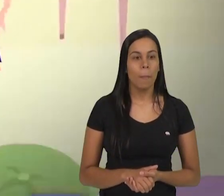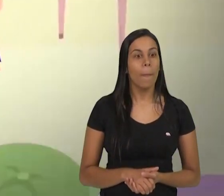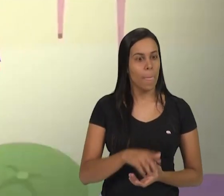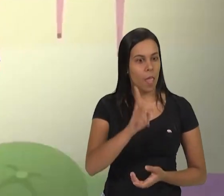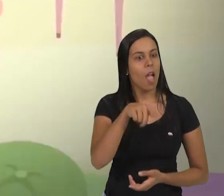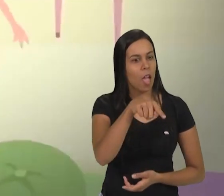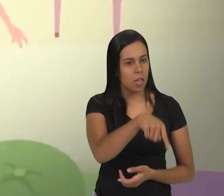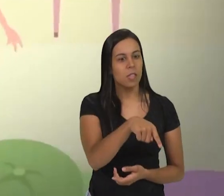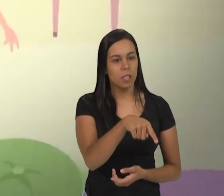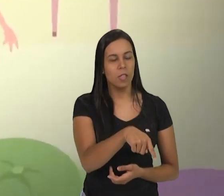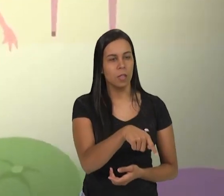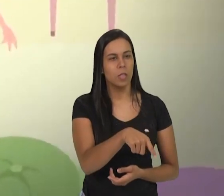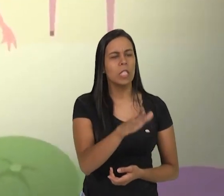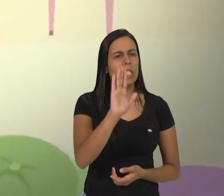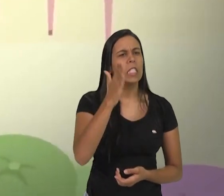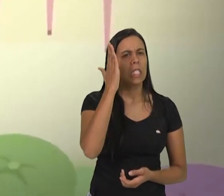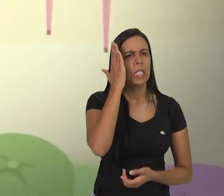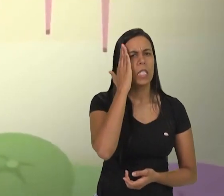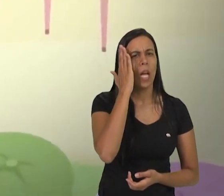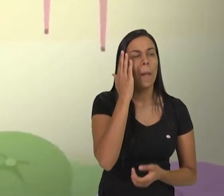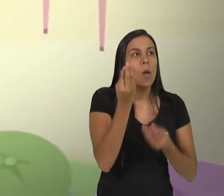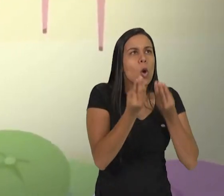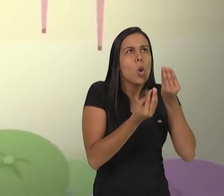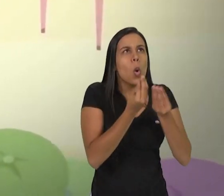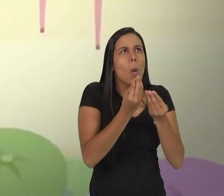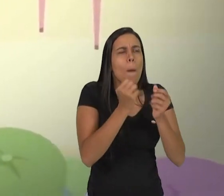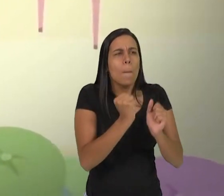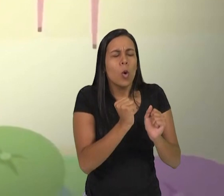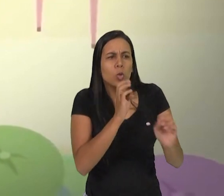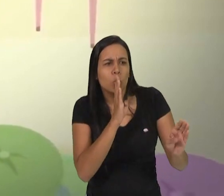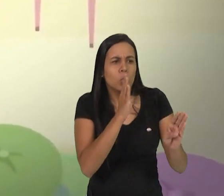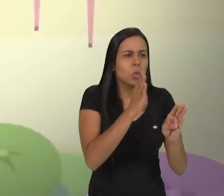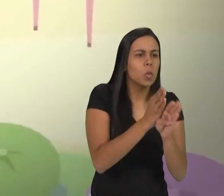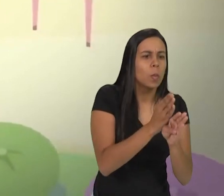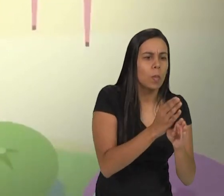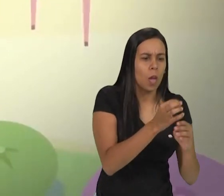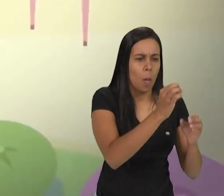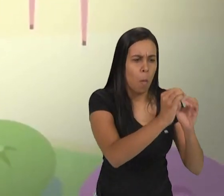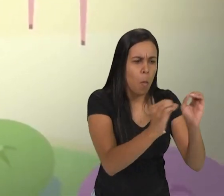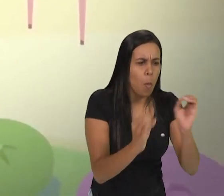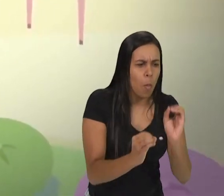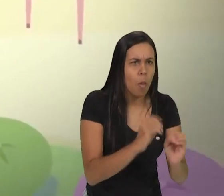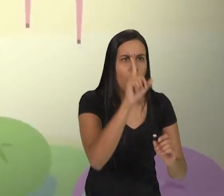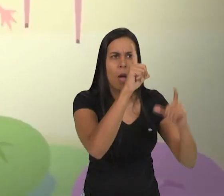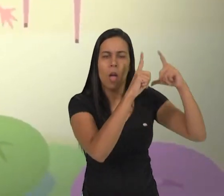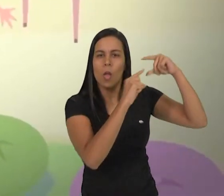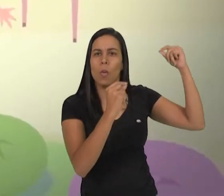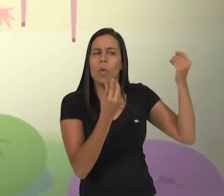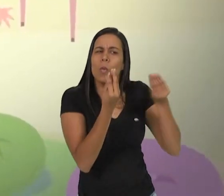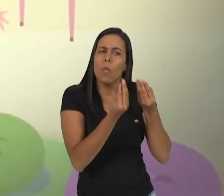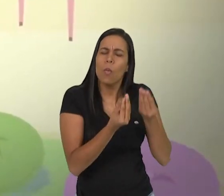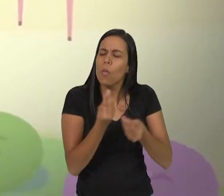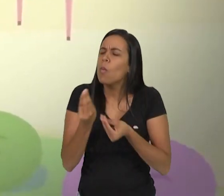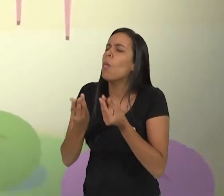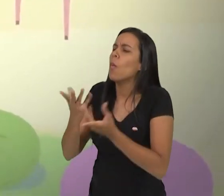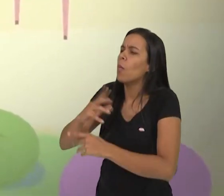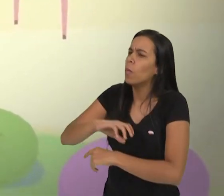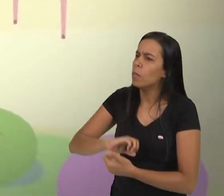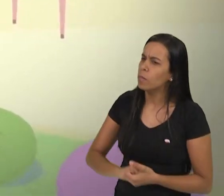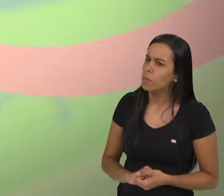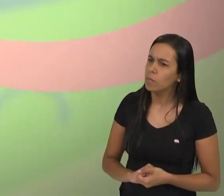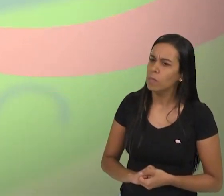É isso Já sei como podemos descobrir O que são esses buracos da lua Como?